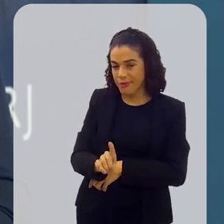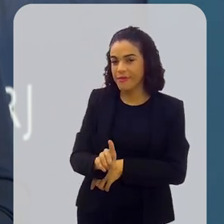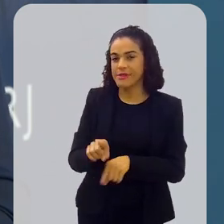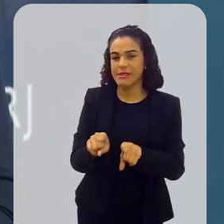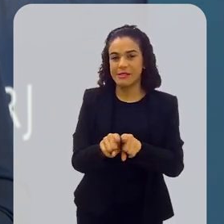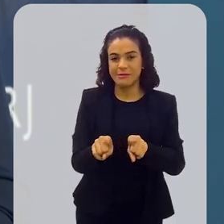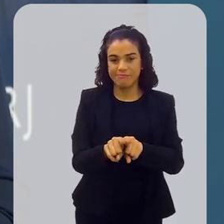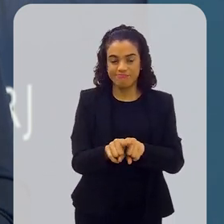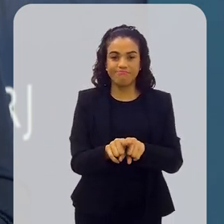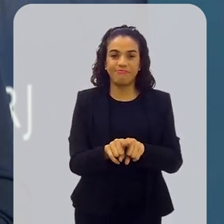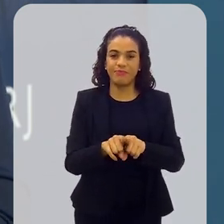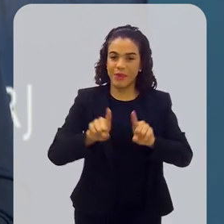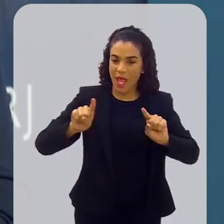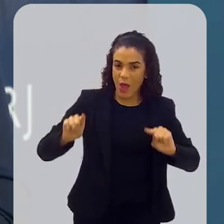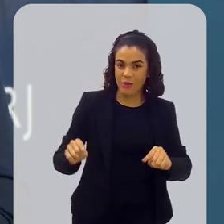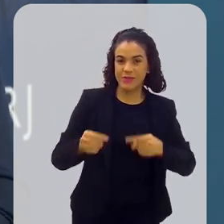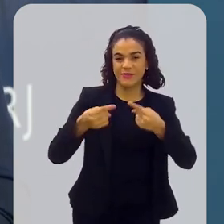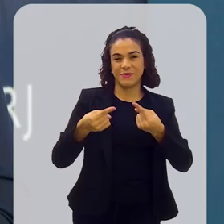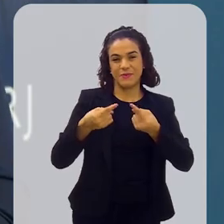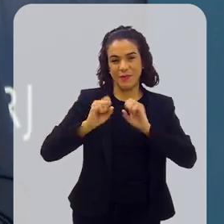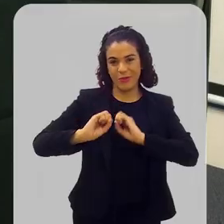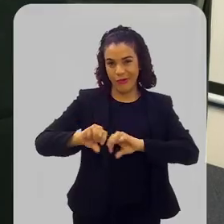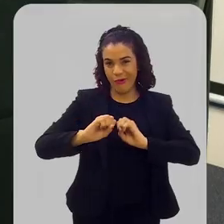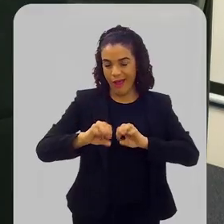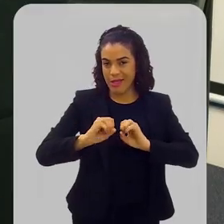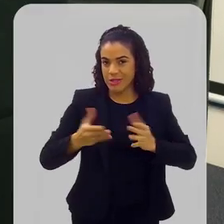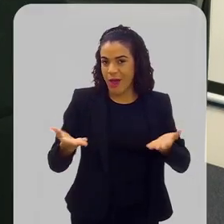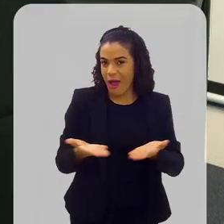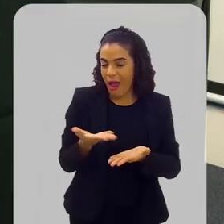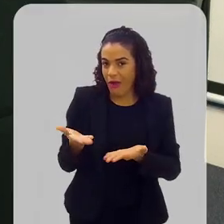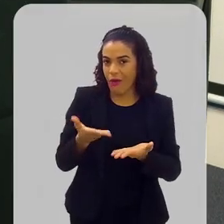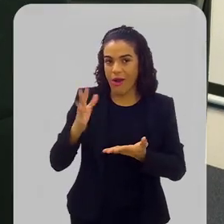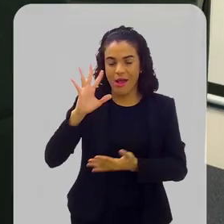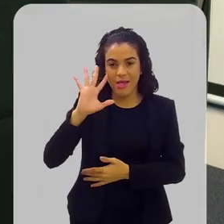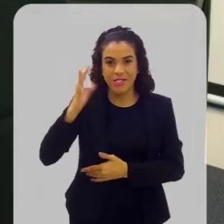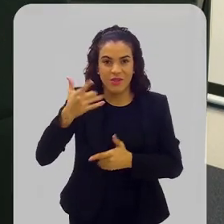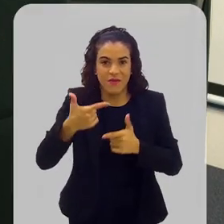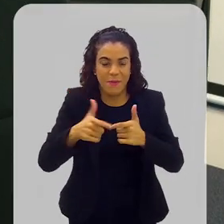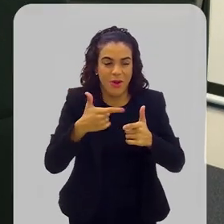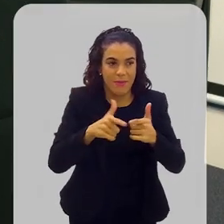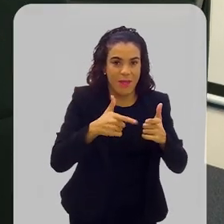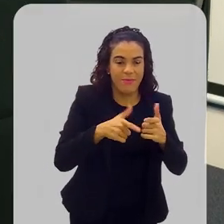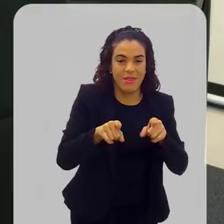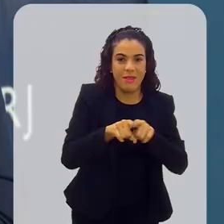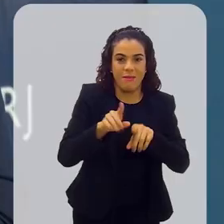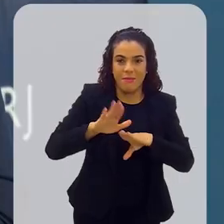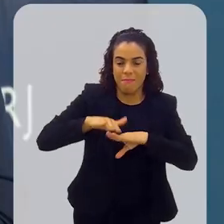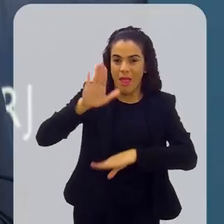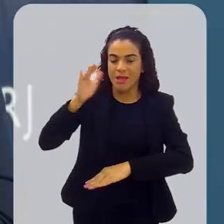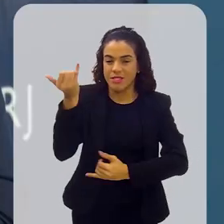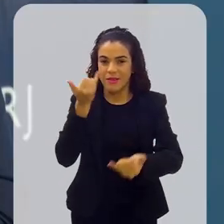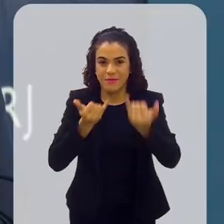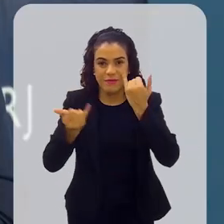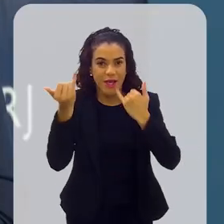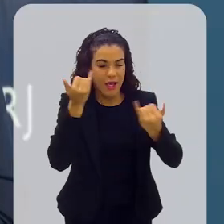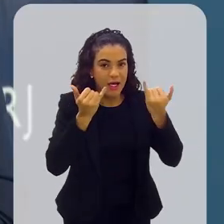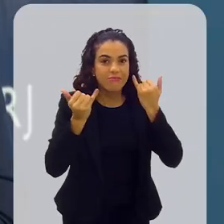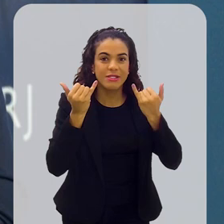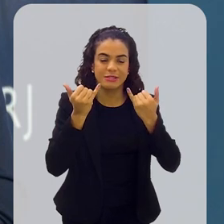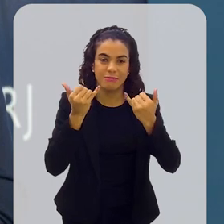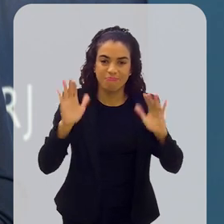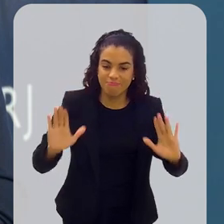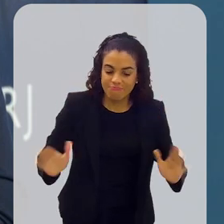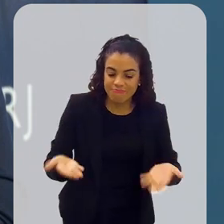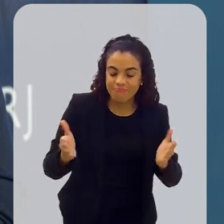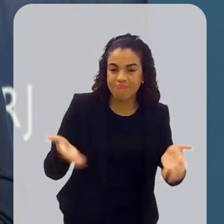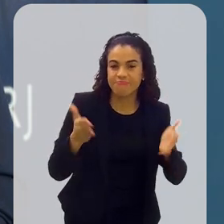deficiência, então é um grande desafio para a educação agora a gente ter que lidar com tudo isso, com tanta informação para